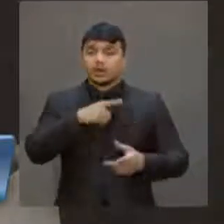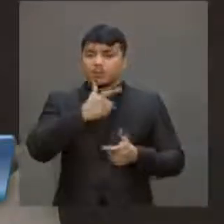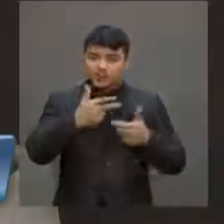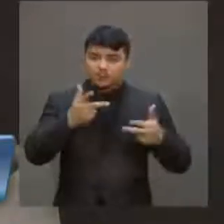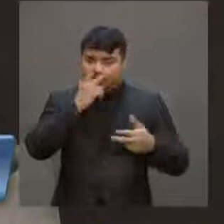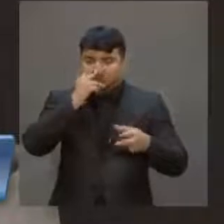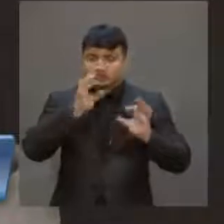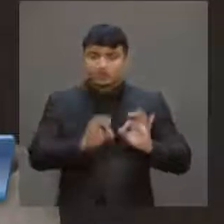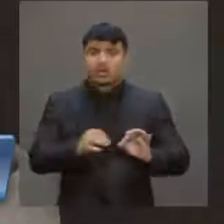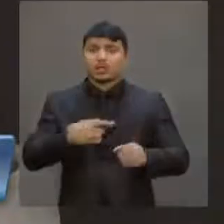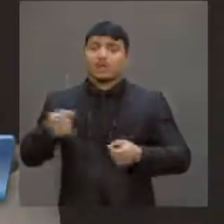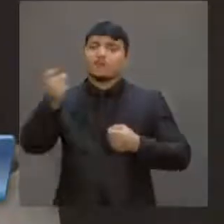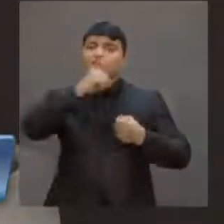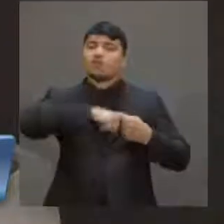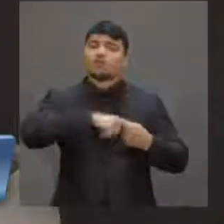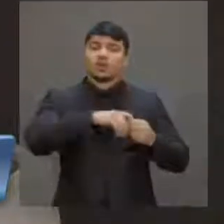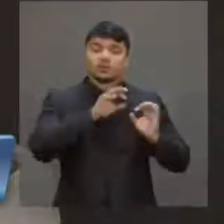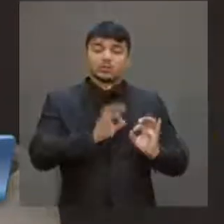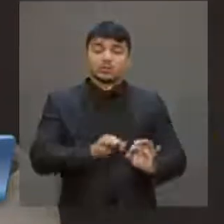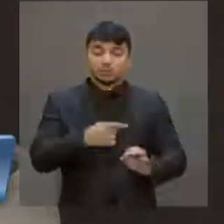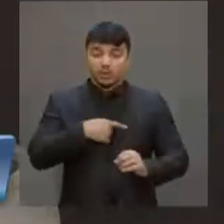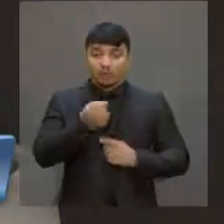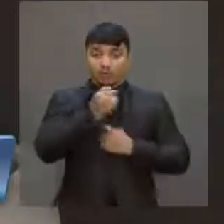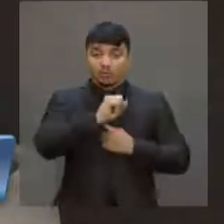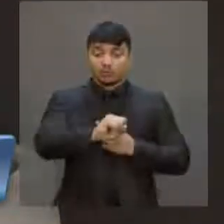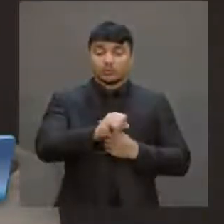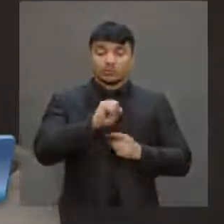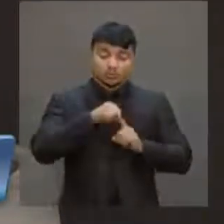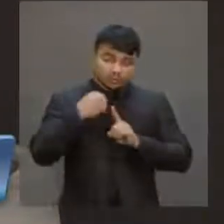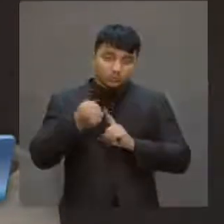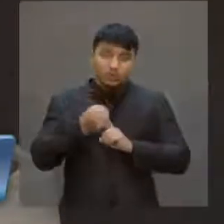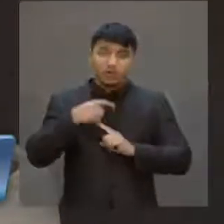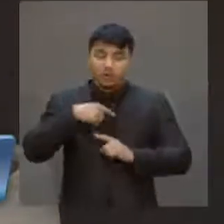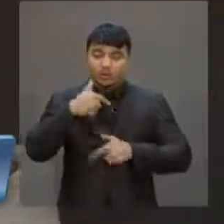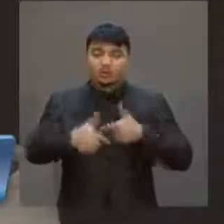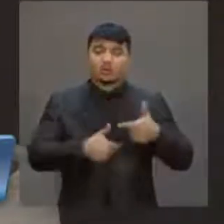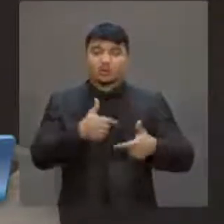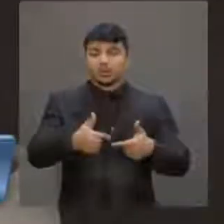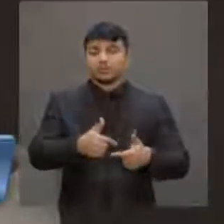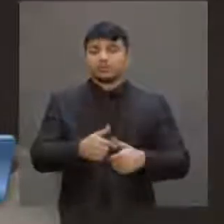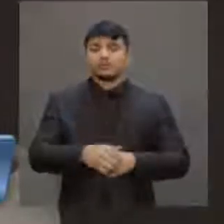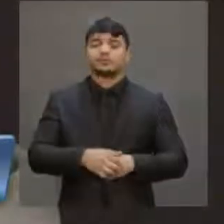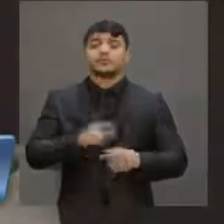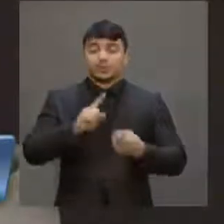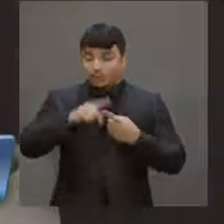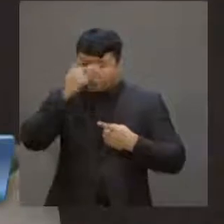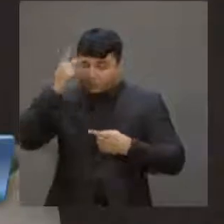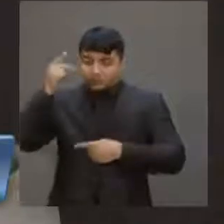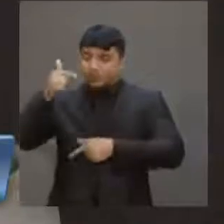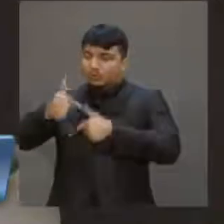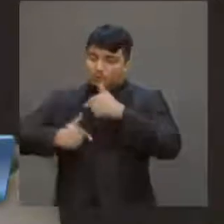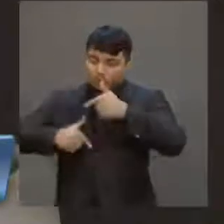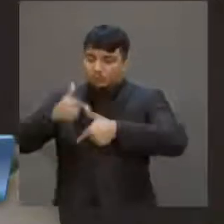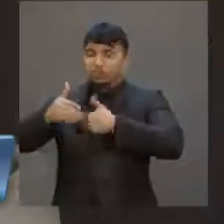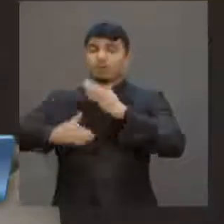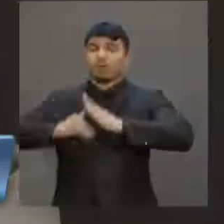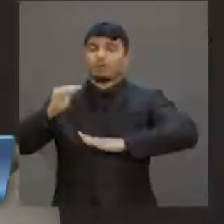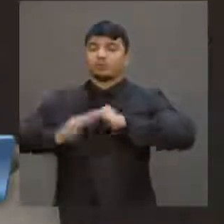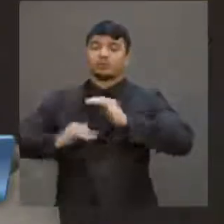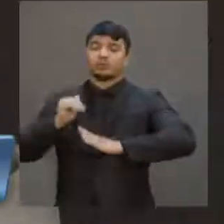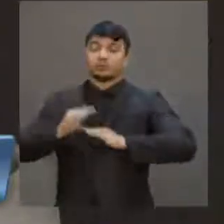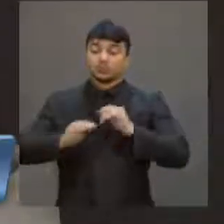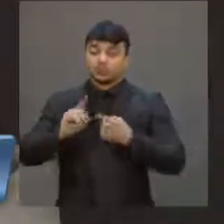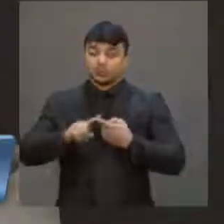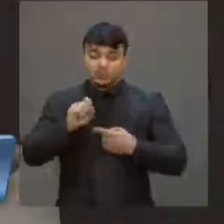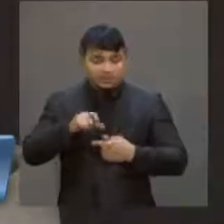para resgatar a proteção social ao trabalho, ao trabalhador e à trabalhadora, melhorar a sua capacidade de consumo,